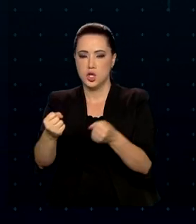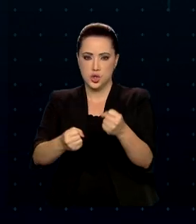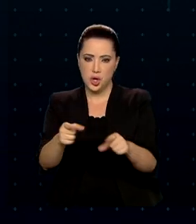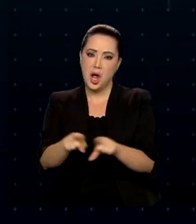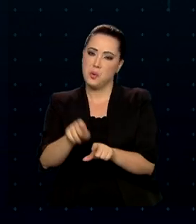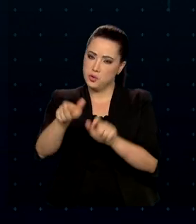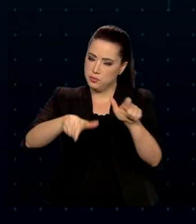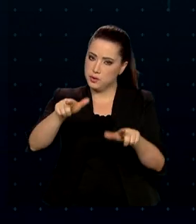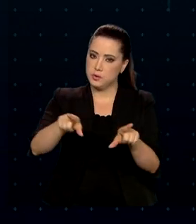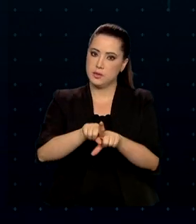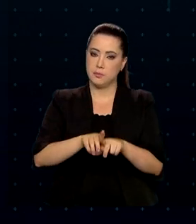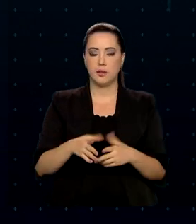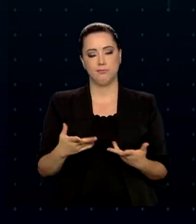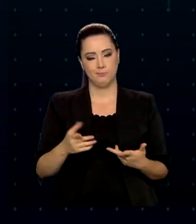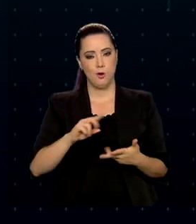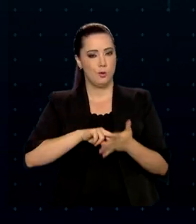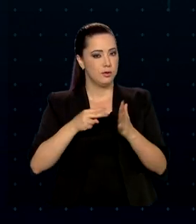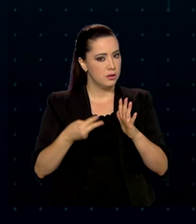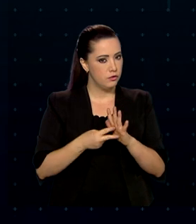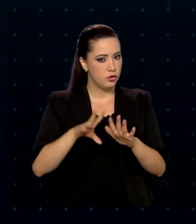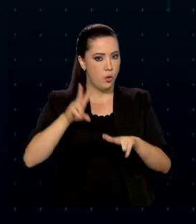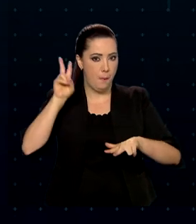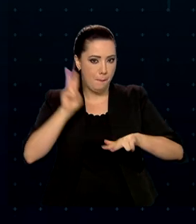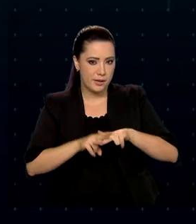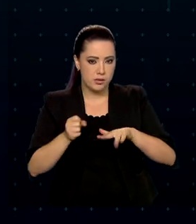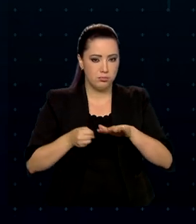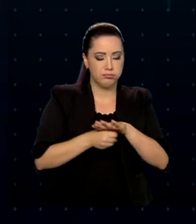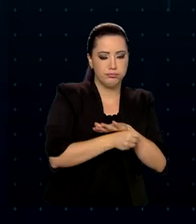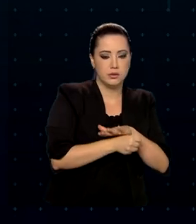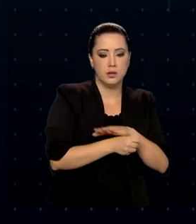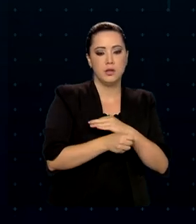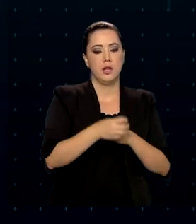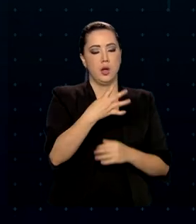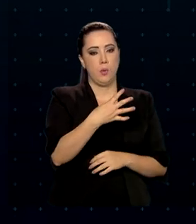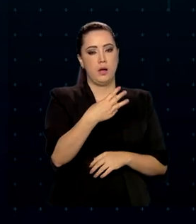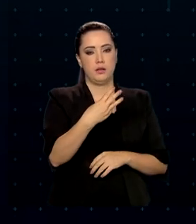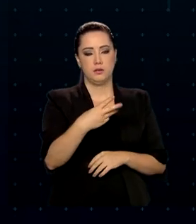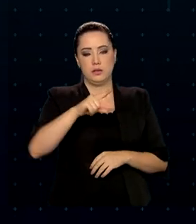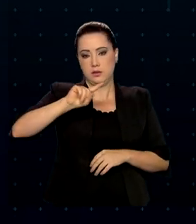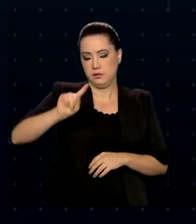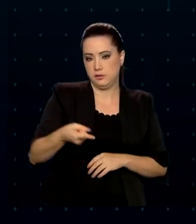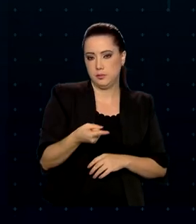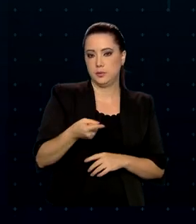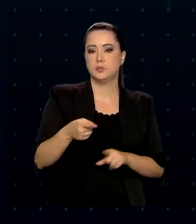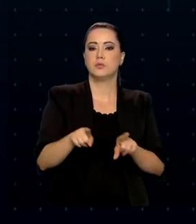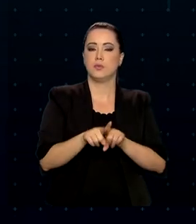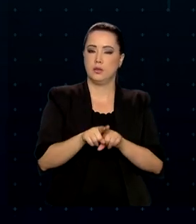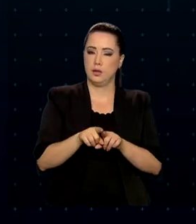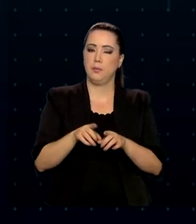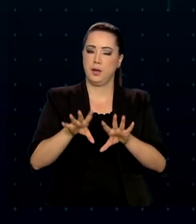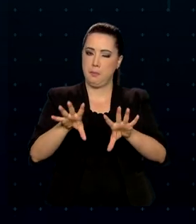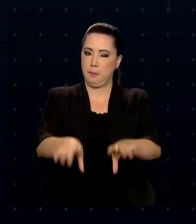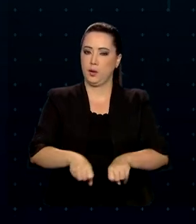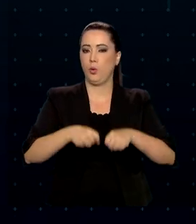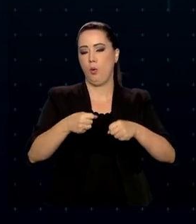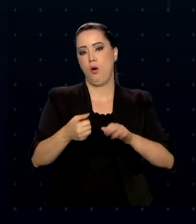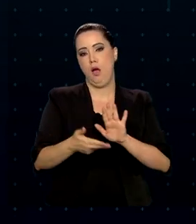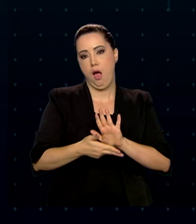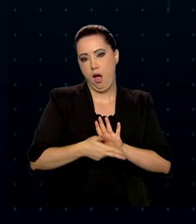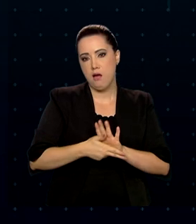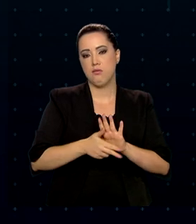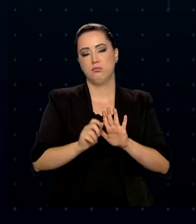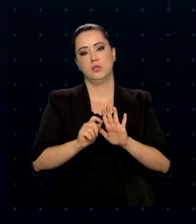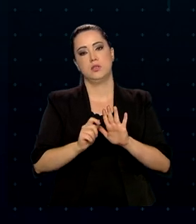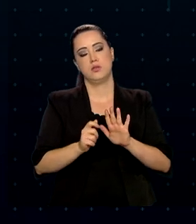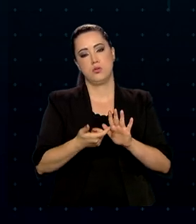o que resultou na prisão de mais de 43 mil e 200 criminosos e a apreensão de armas e munição. Além